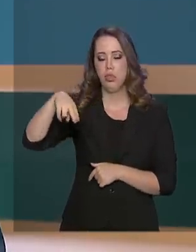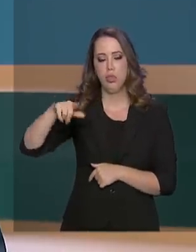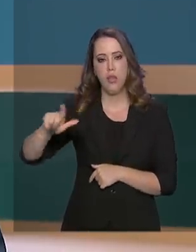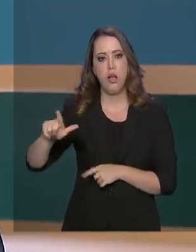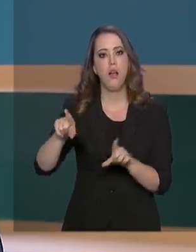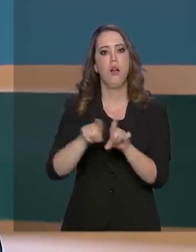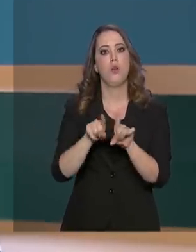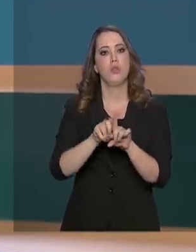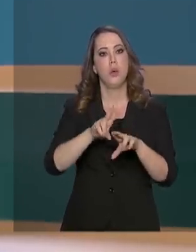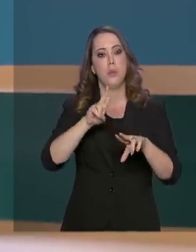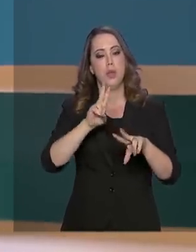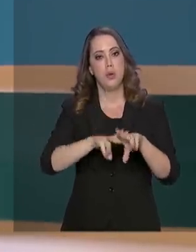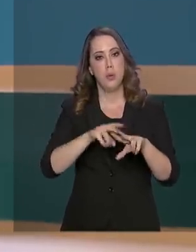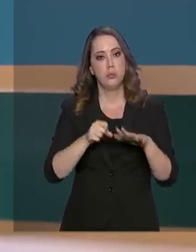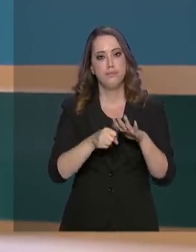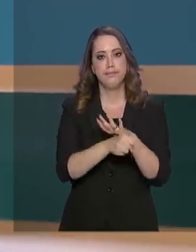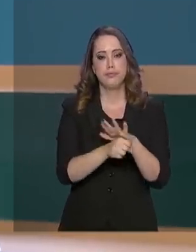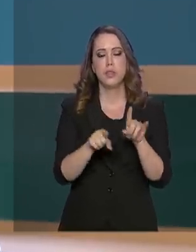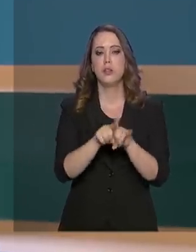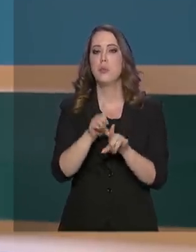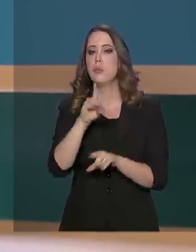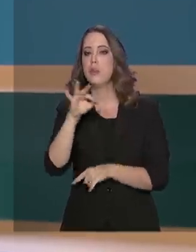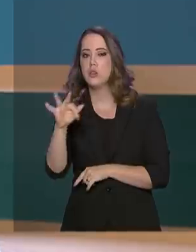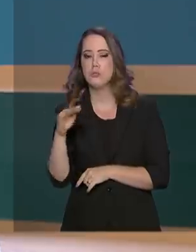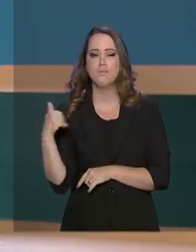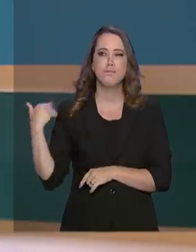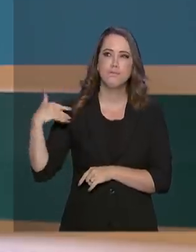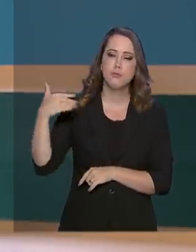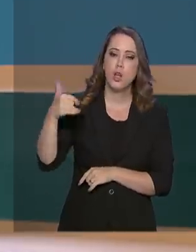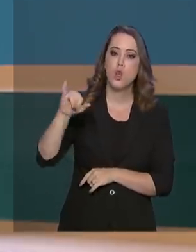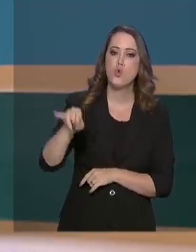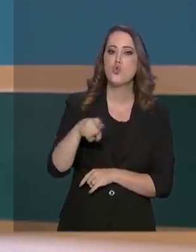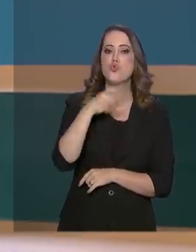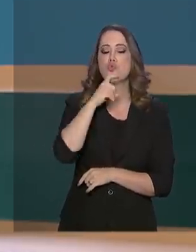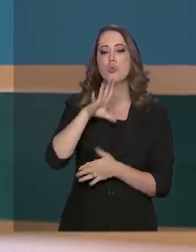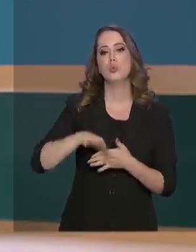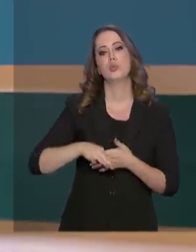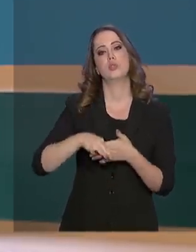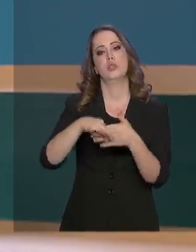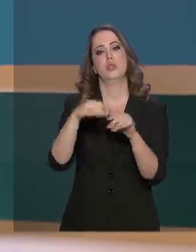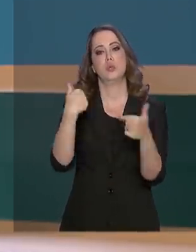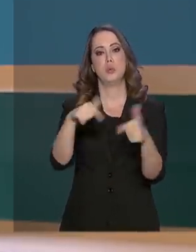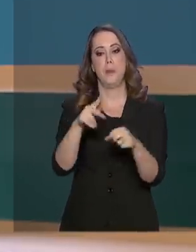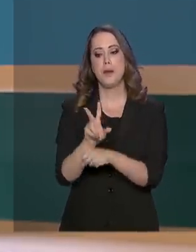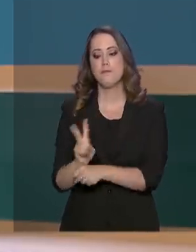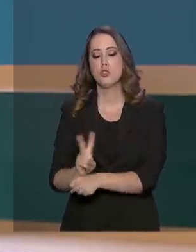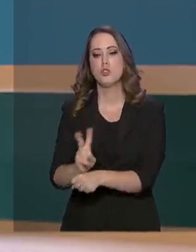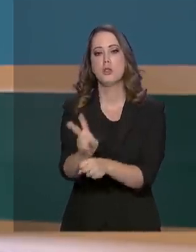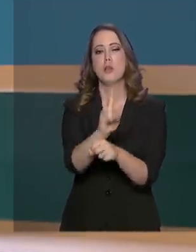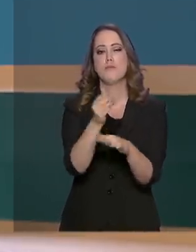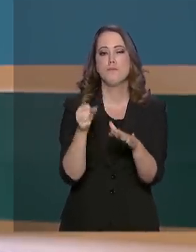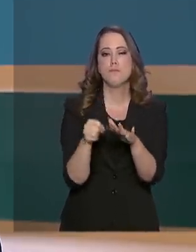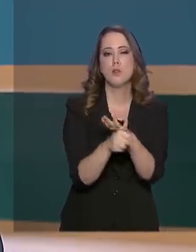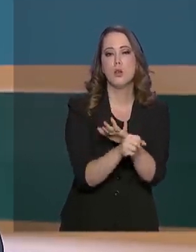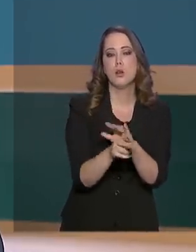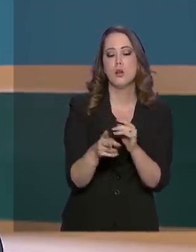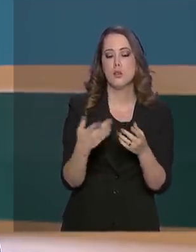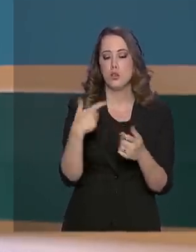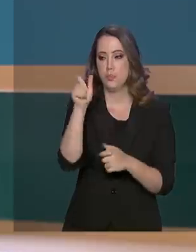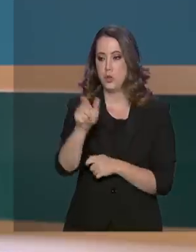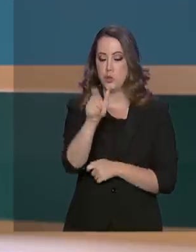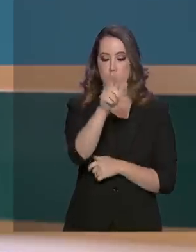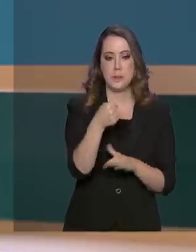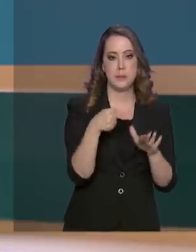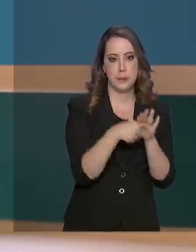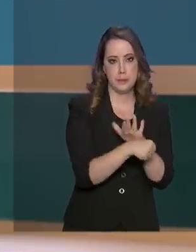estados e do Distrito Federal, atua desde julho na coordenação das atividades de guarda, vigilância e custódia